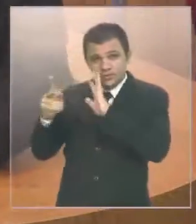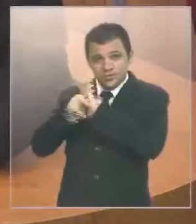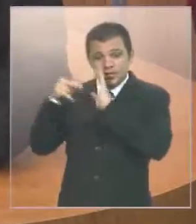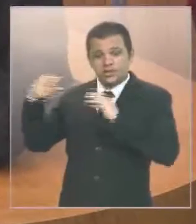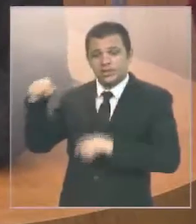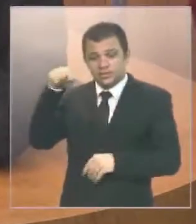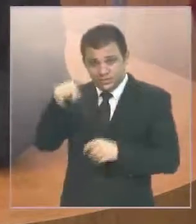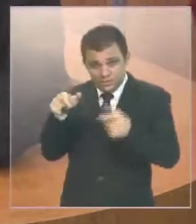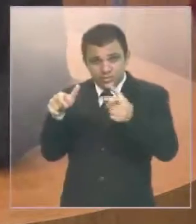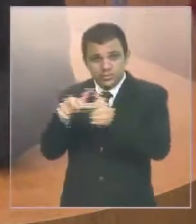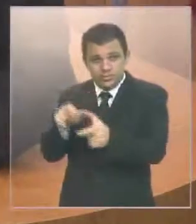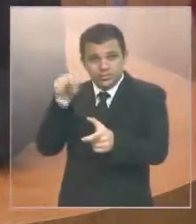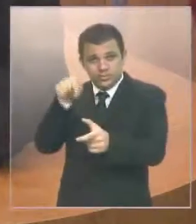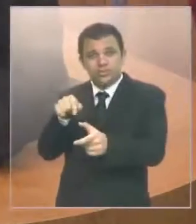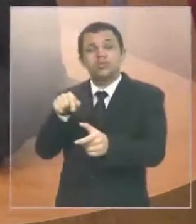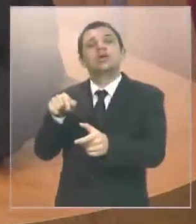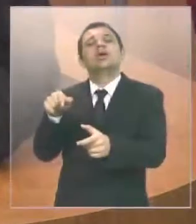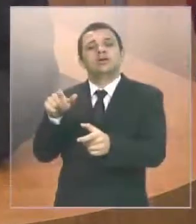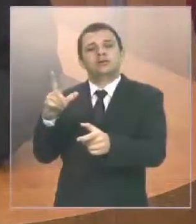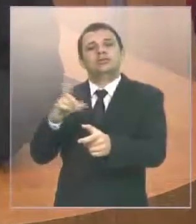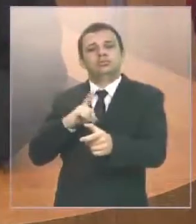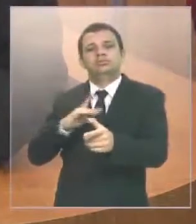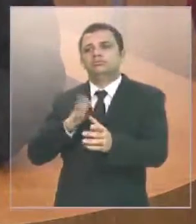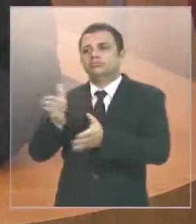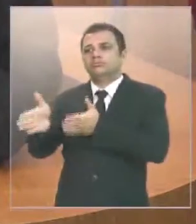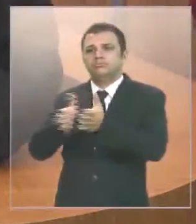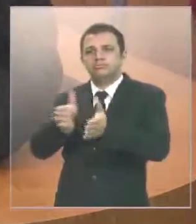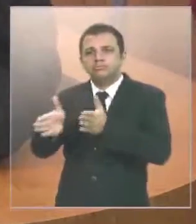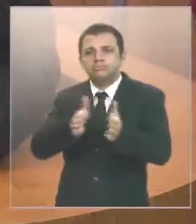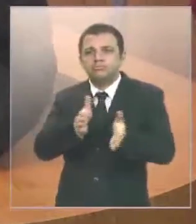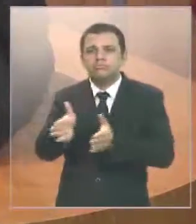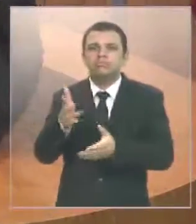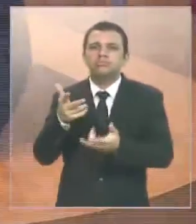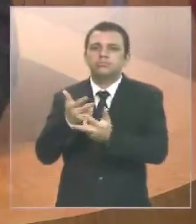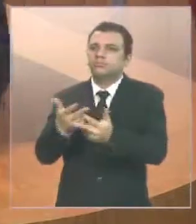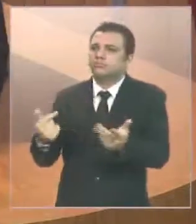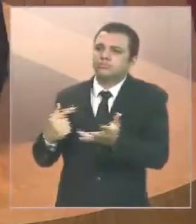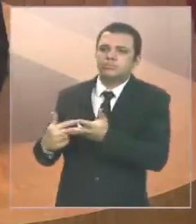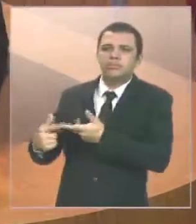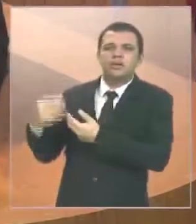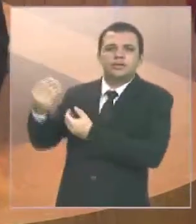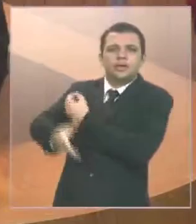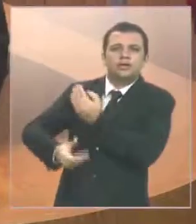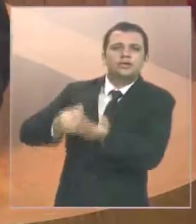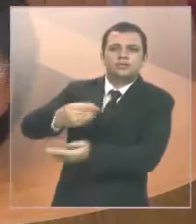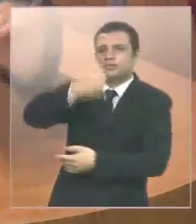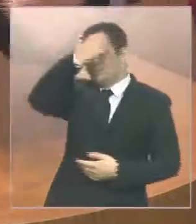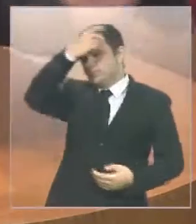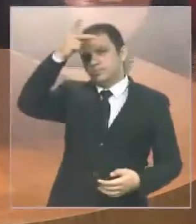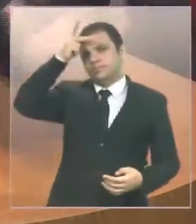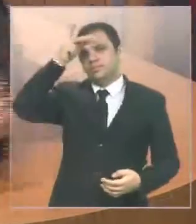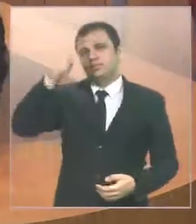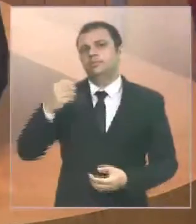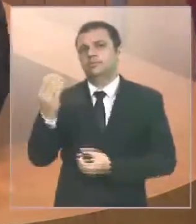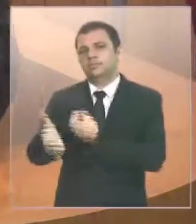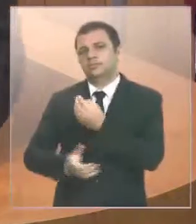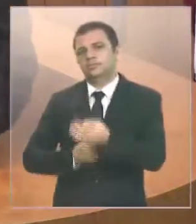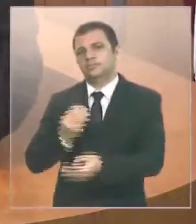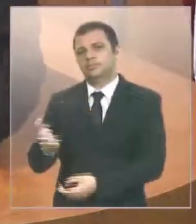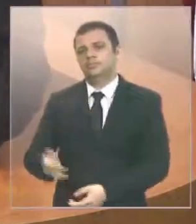tendo acesso às benécias da prefeitura de Bacabal. E, para completar,